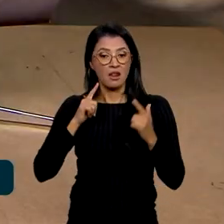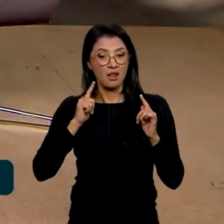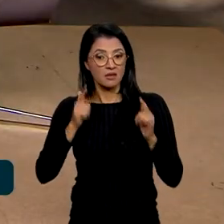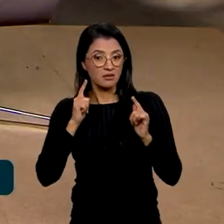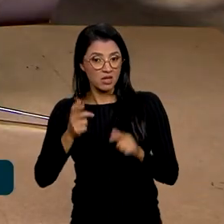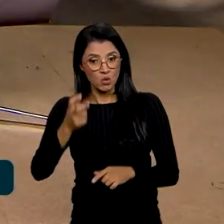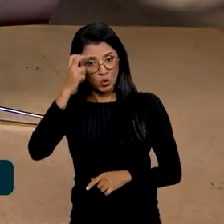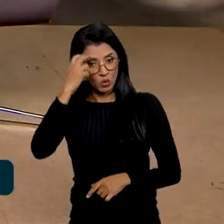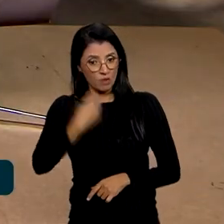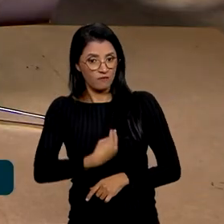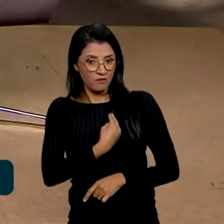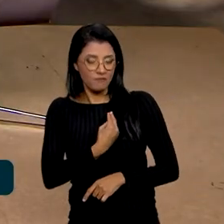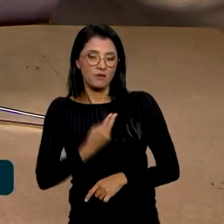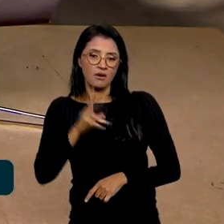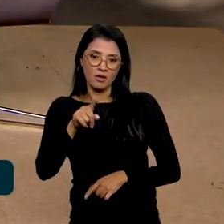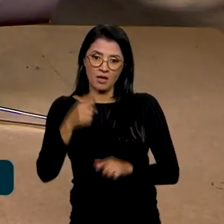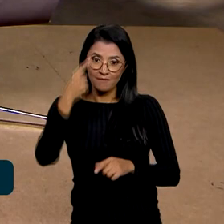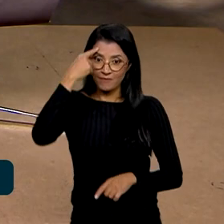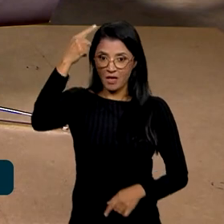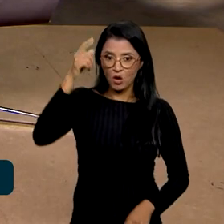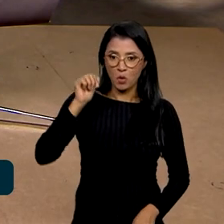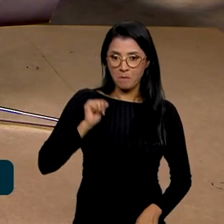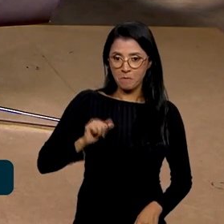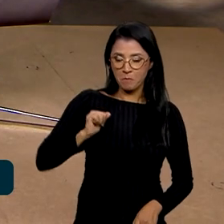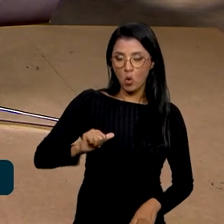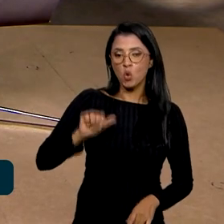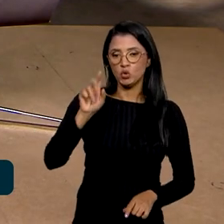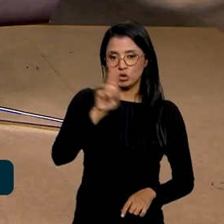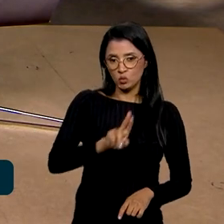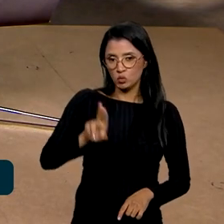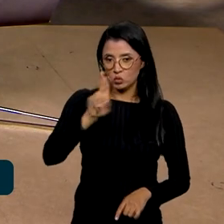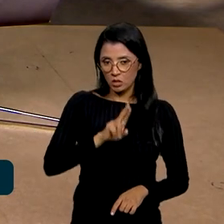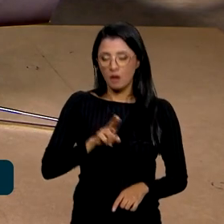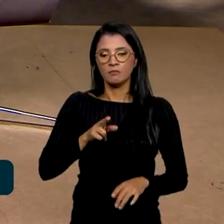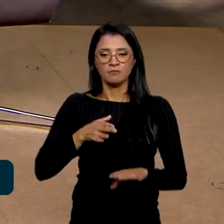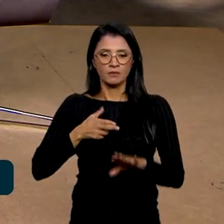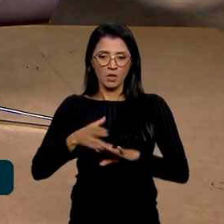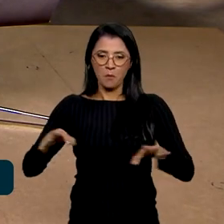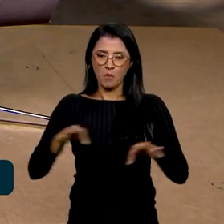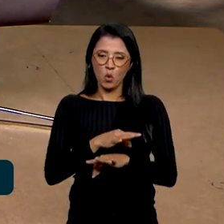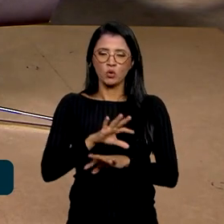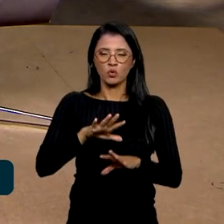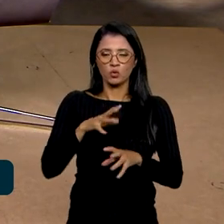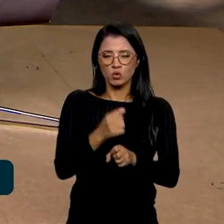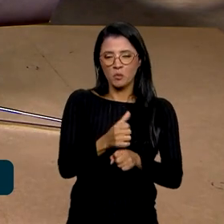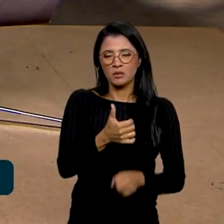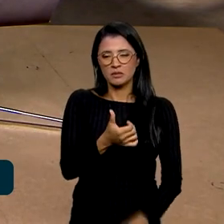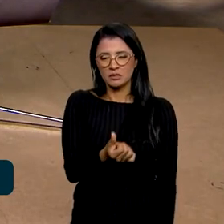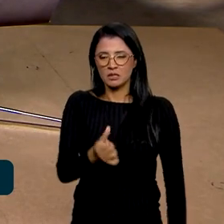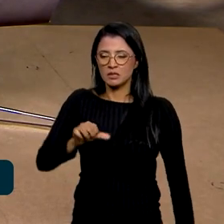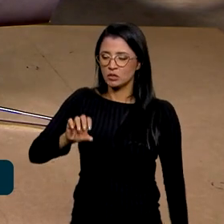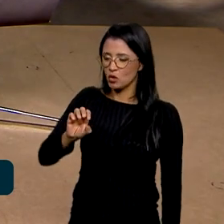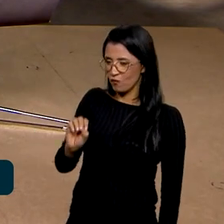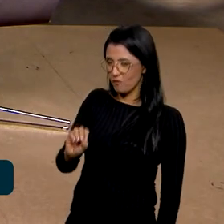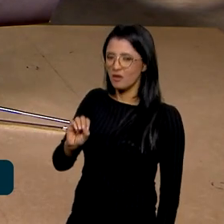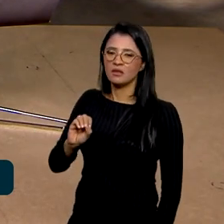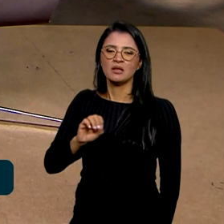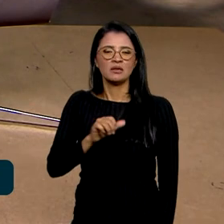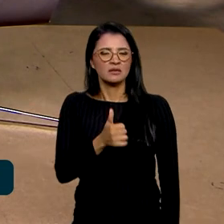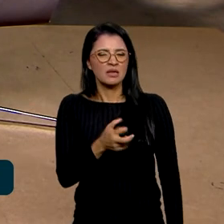o instrumento das bolsas. Então, a gente sai com essa rede de pontões e a gente articula cerca de 690 bolsas, 650